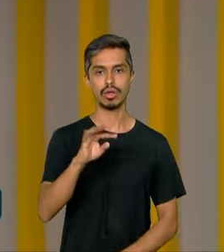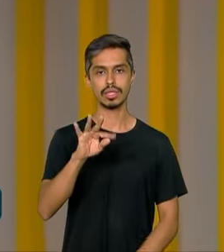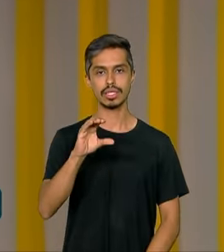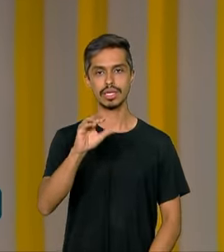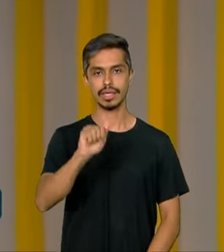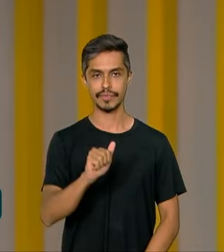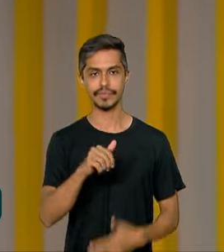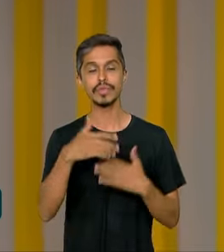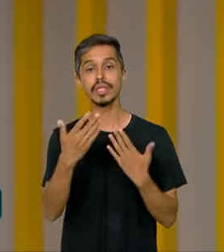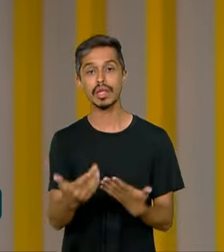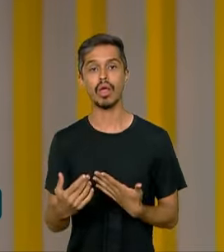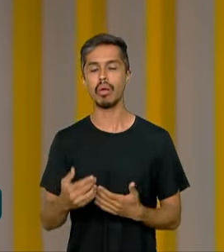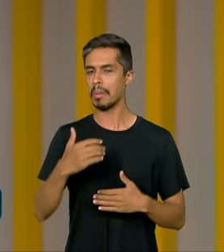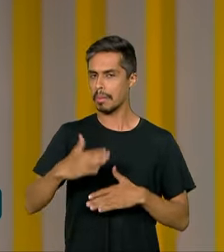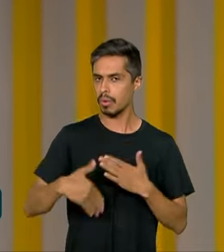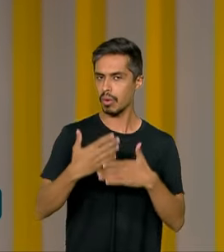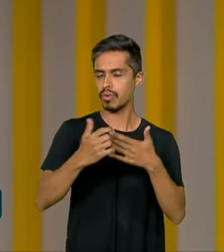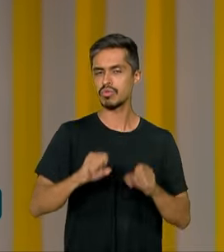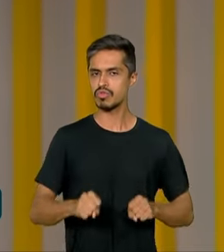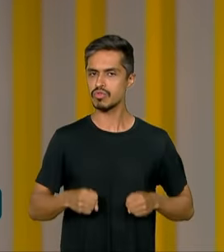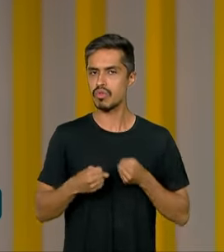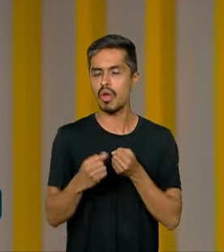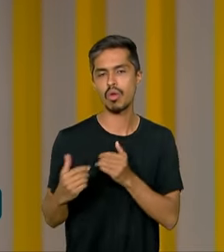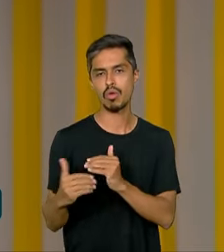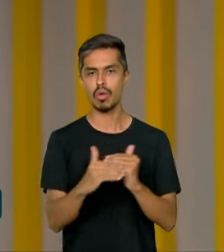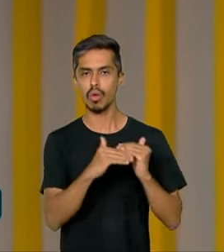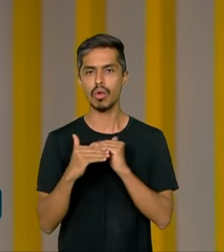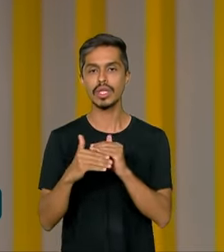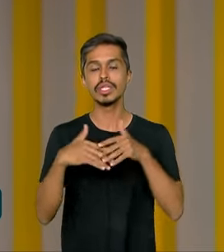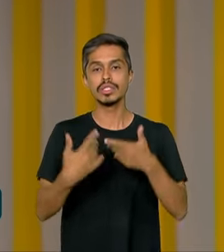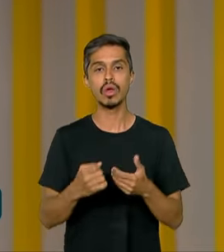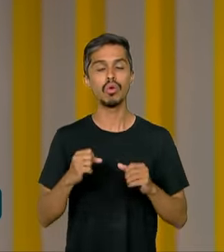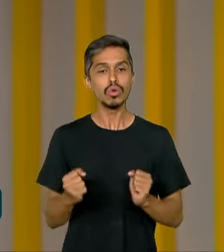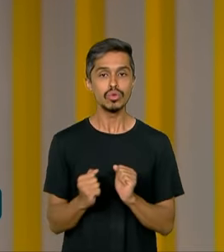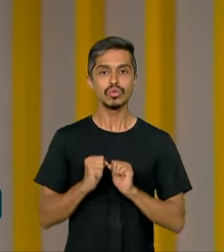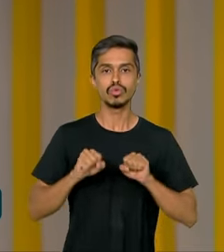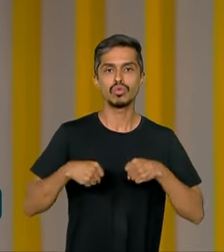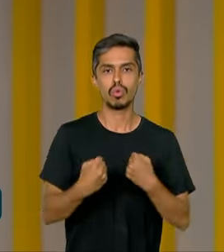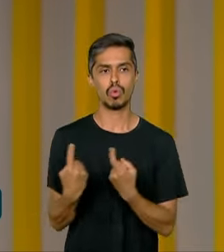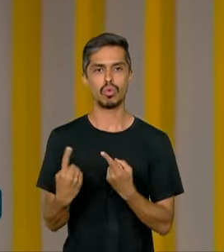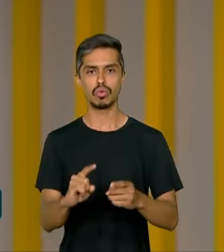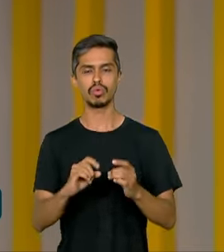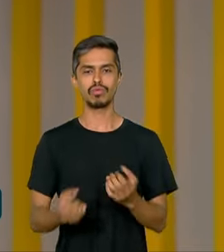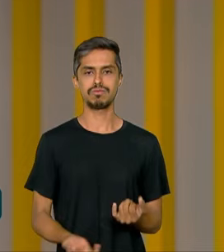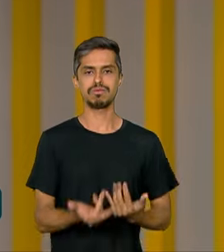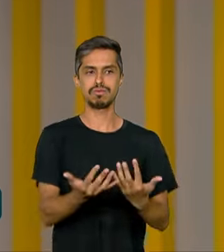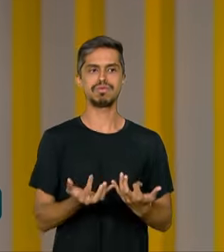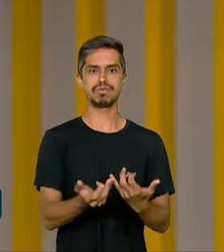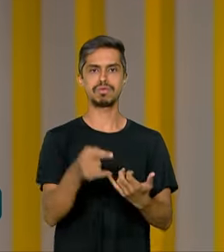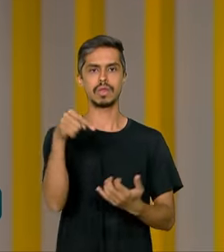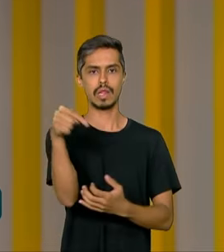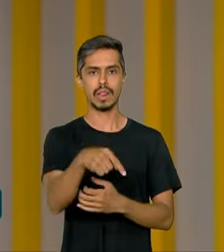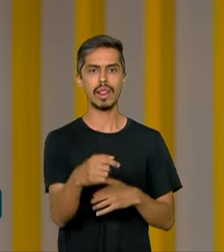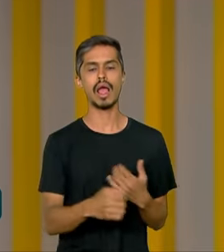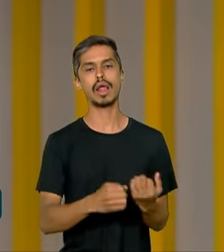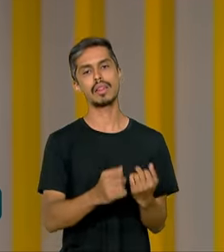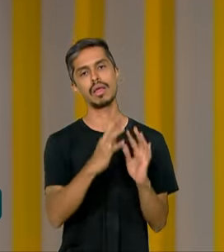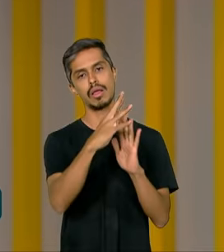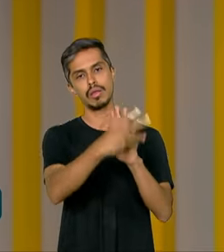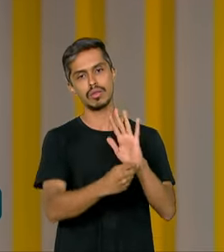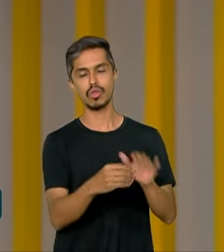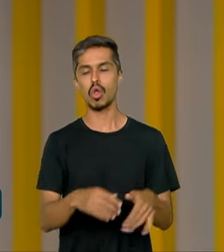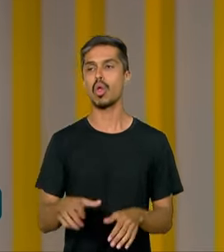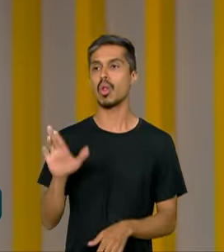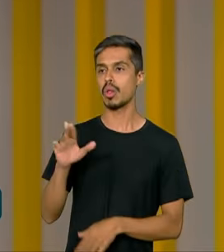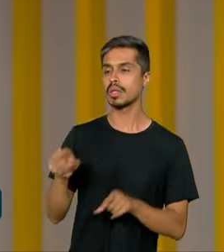possibilite avançar nos esforços conjuntos de combate aos focos de incêndio na Amazônia. Na conversa, o presidente Lula também